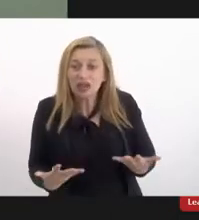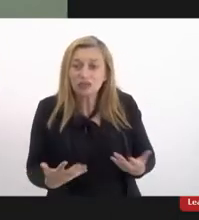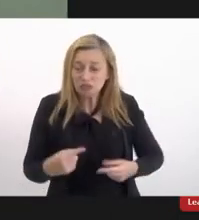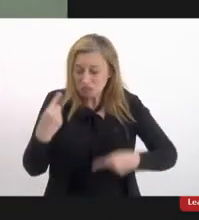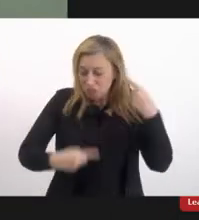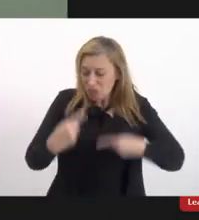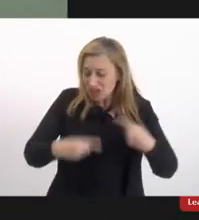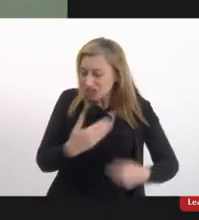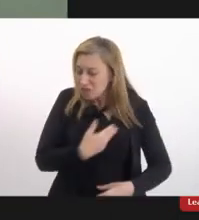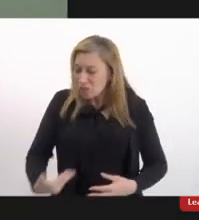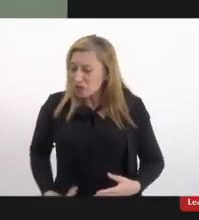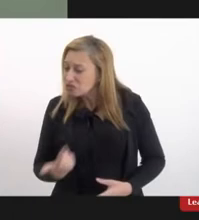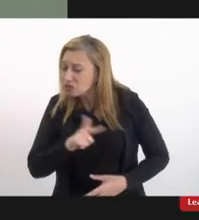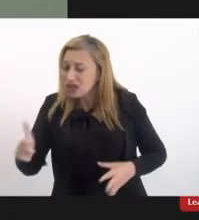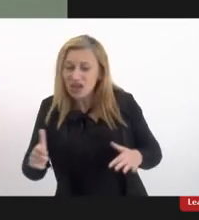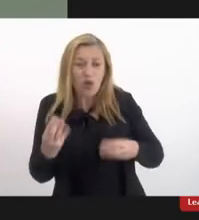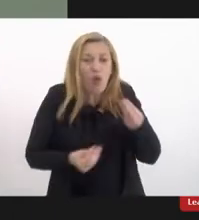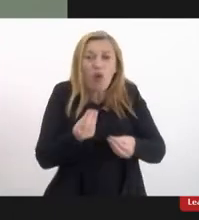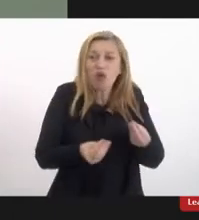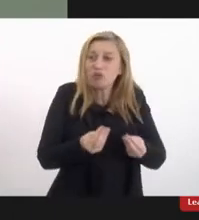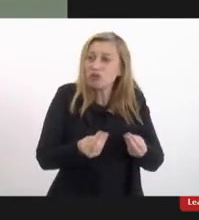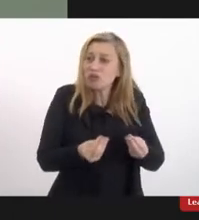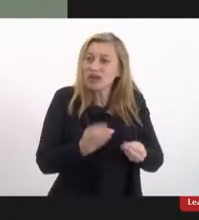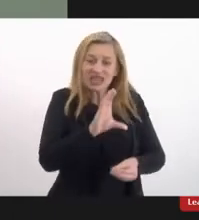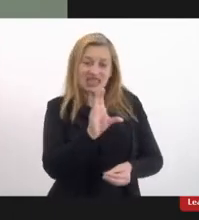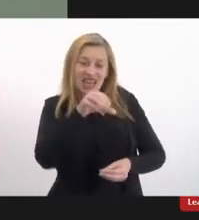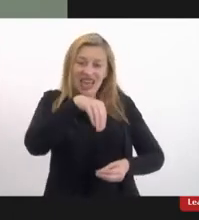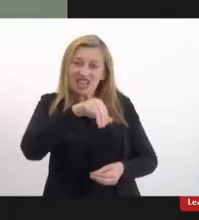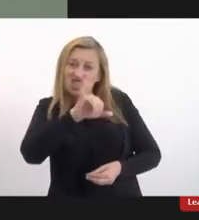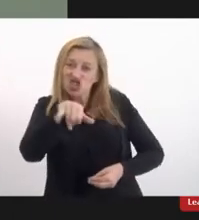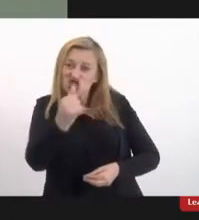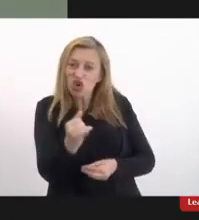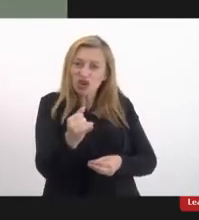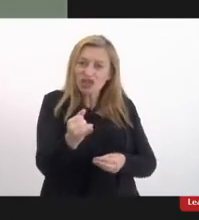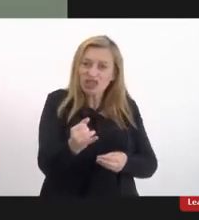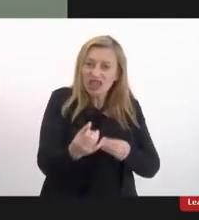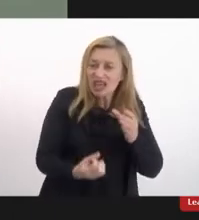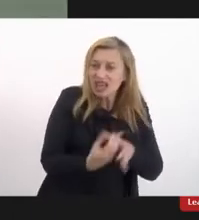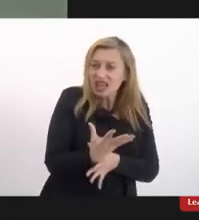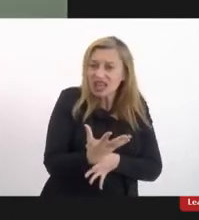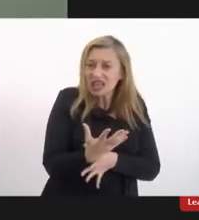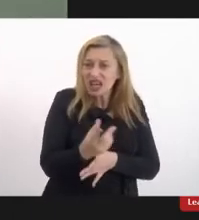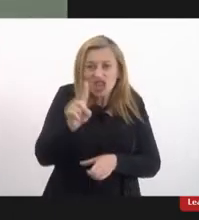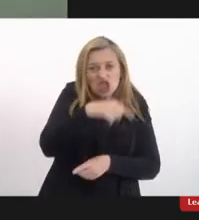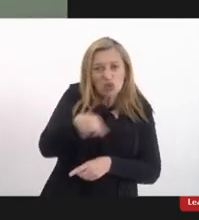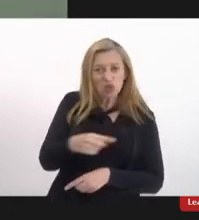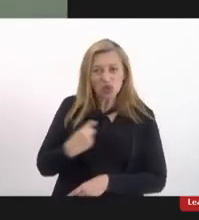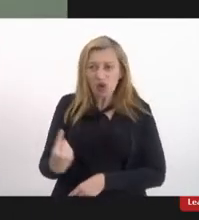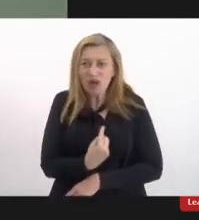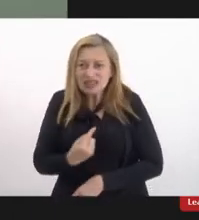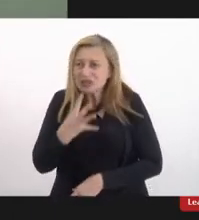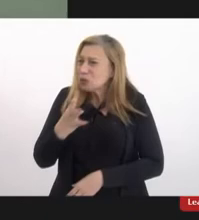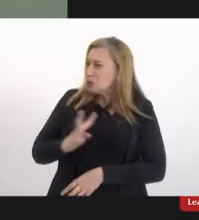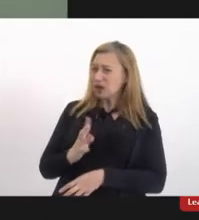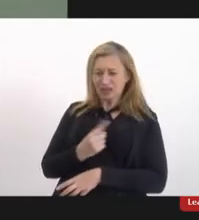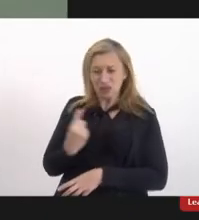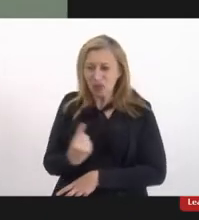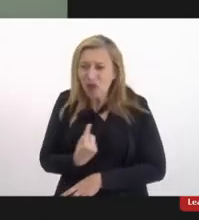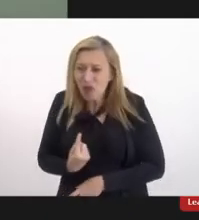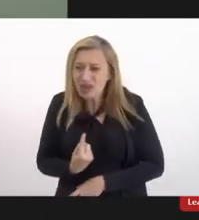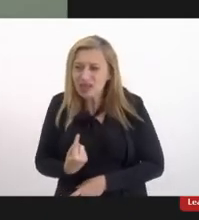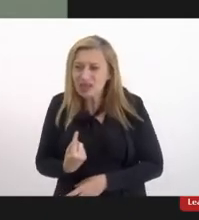públicas como assim o CNJ lança uma política pública que nos exclui se ele não conhece a gente nós onde estamos é porque não há